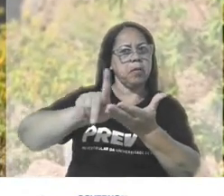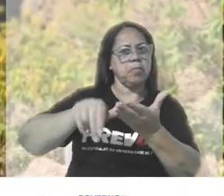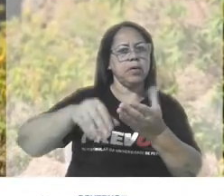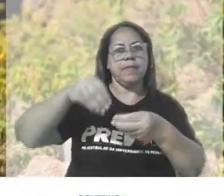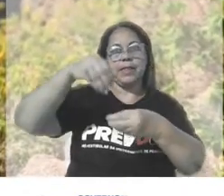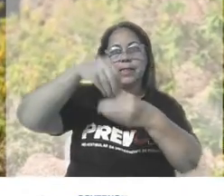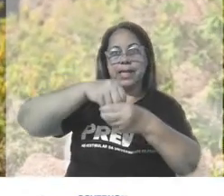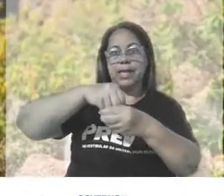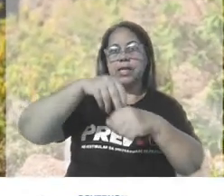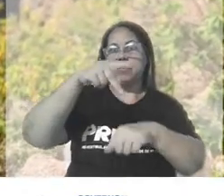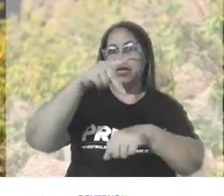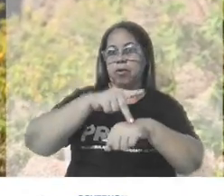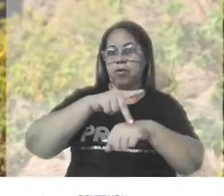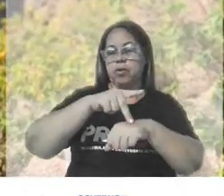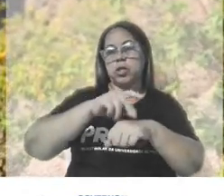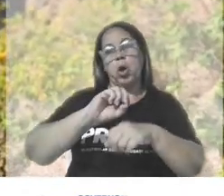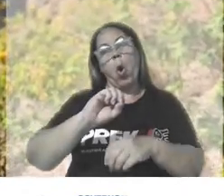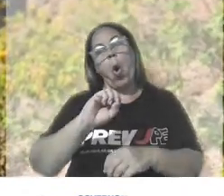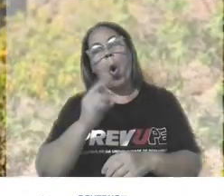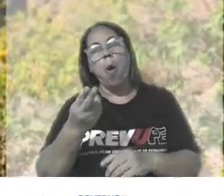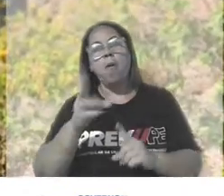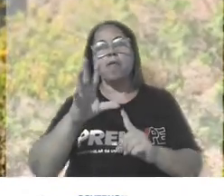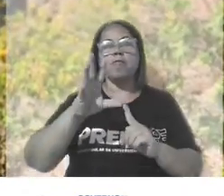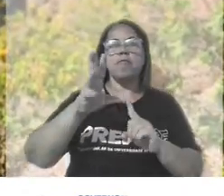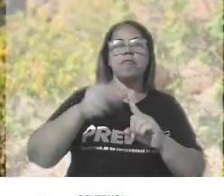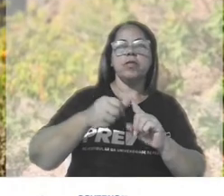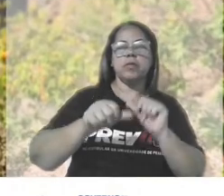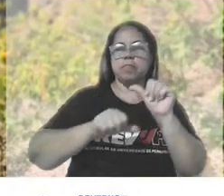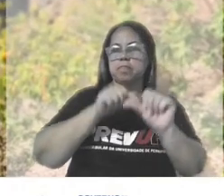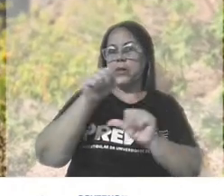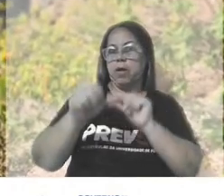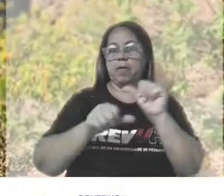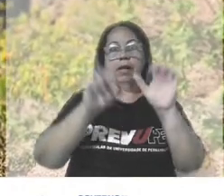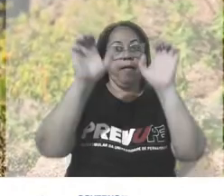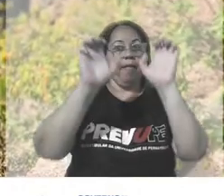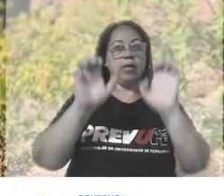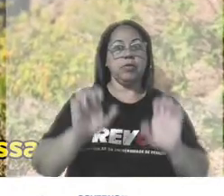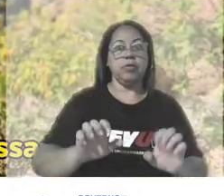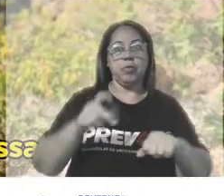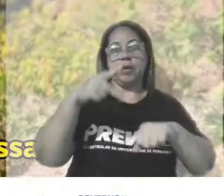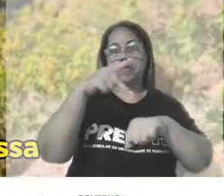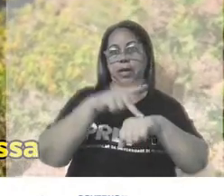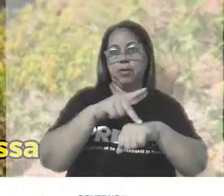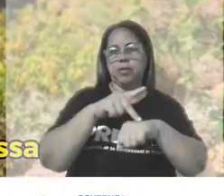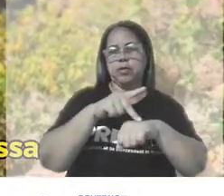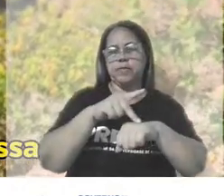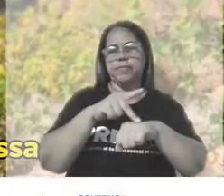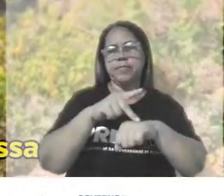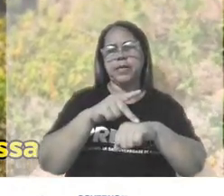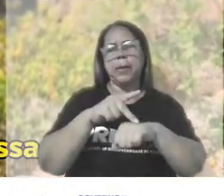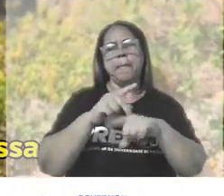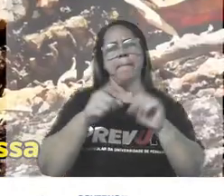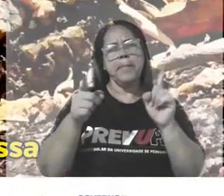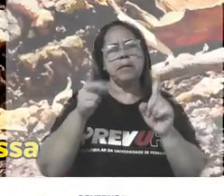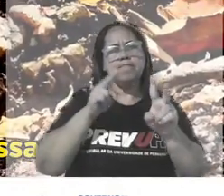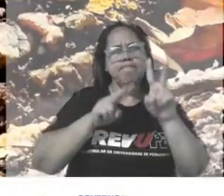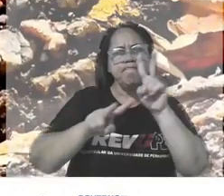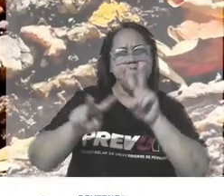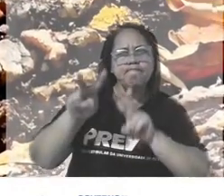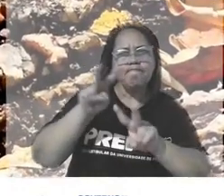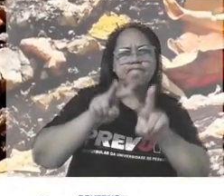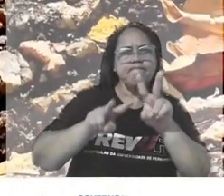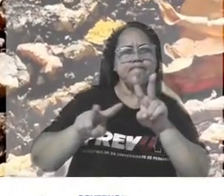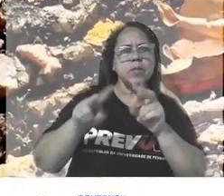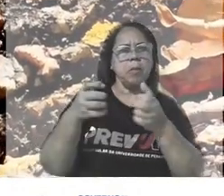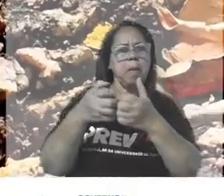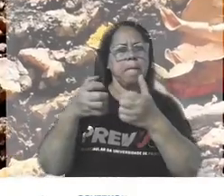como o intemperismo físico, que altera a estrutura da rocha. Quando a gente olha mais próximo a rocha dessa, a